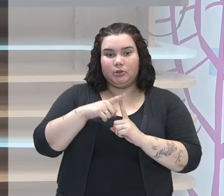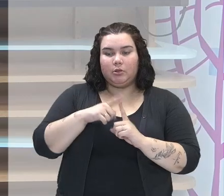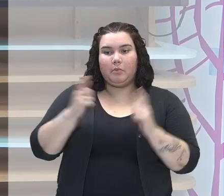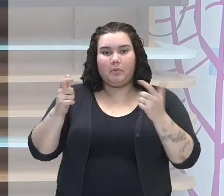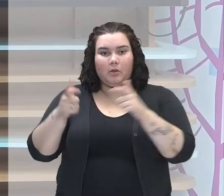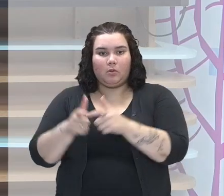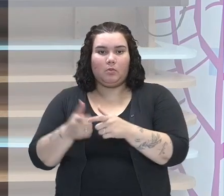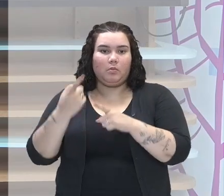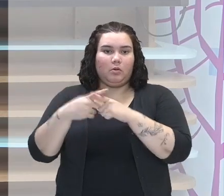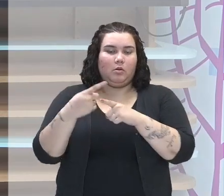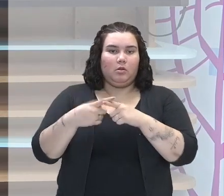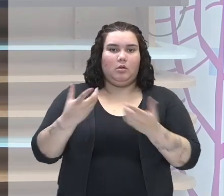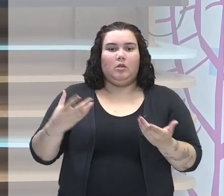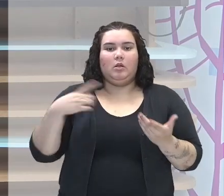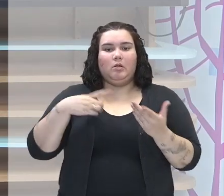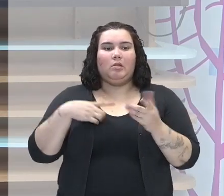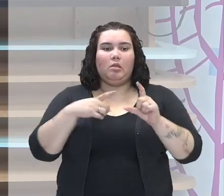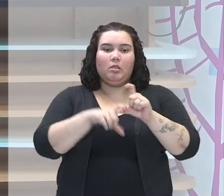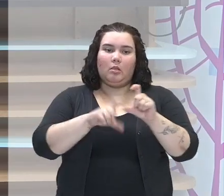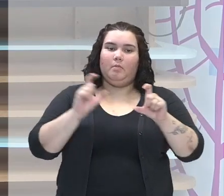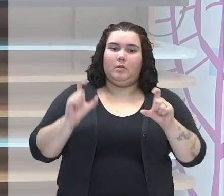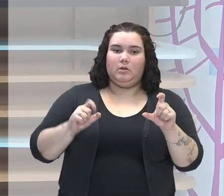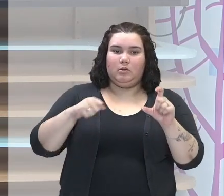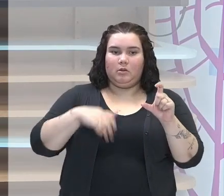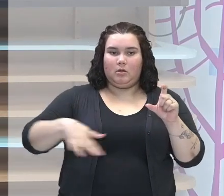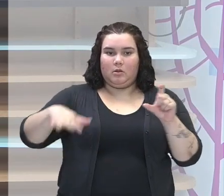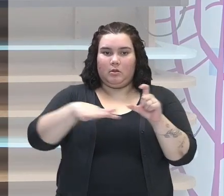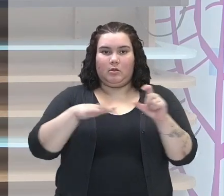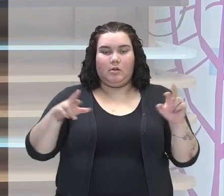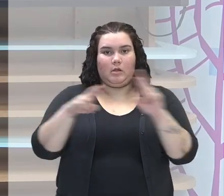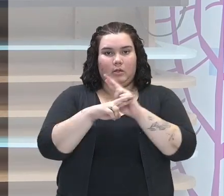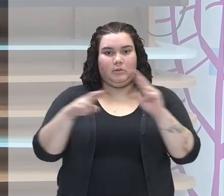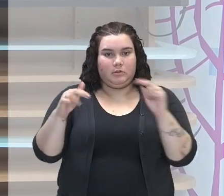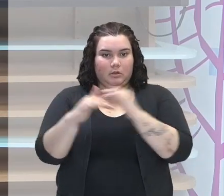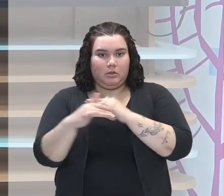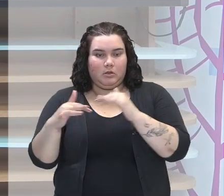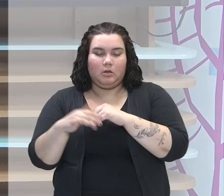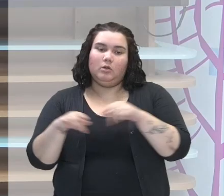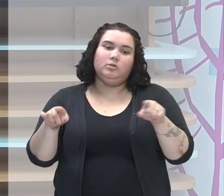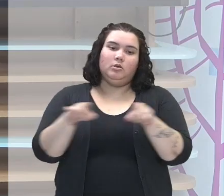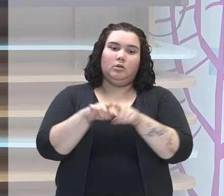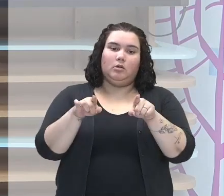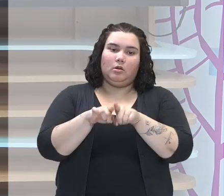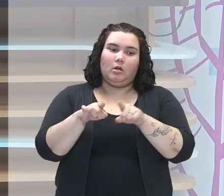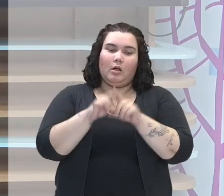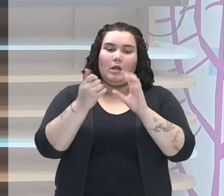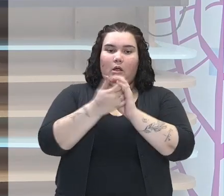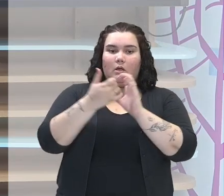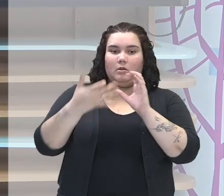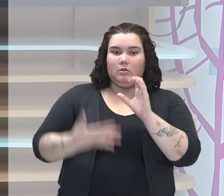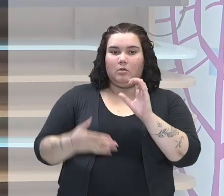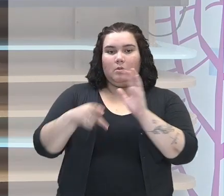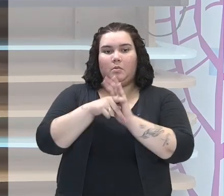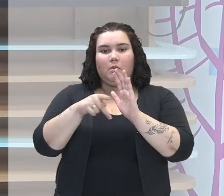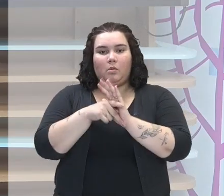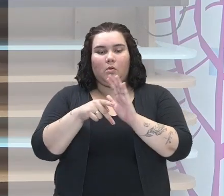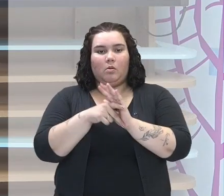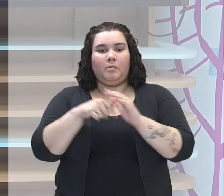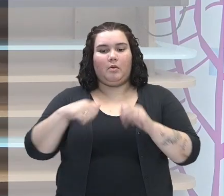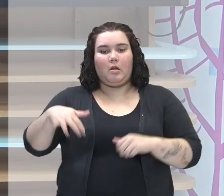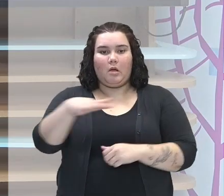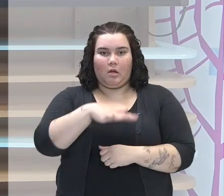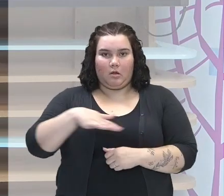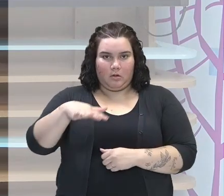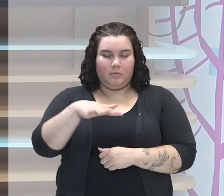por conta de uma maior independência dessas áreas em relação à metrópole, e por conta também da característica dos fluxos migratórios para essa